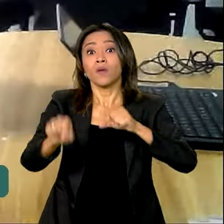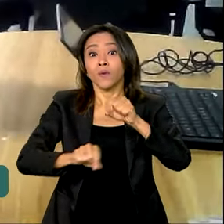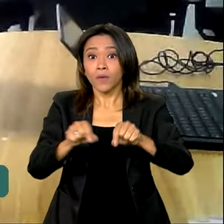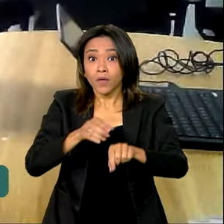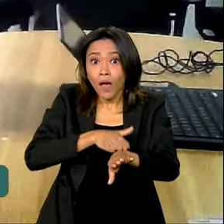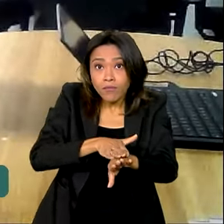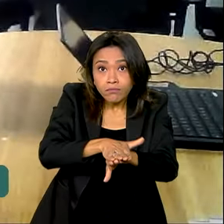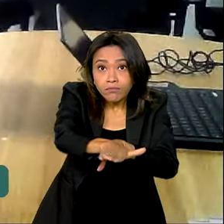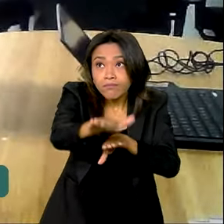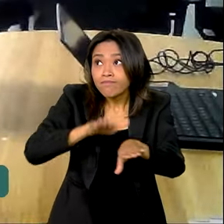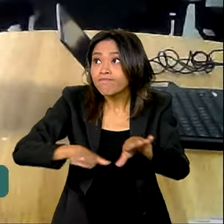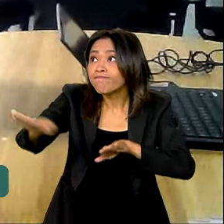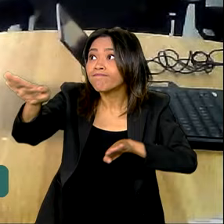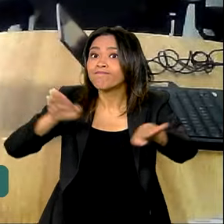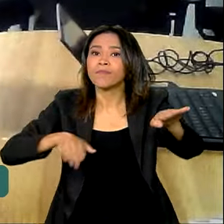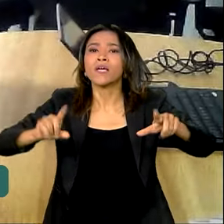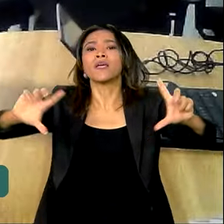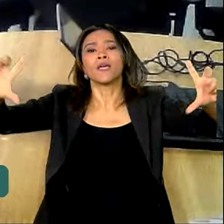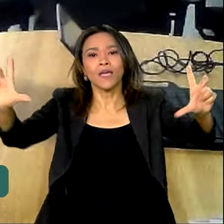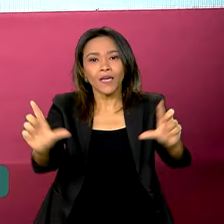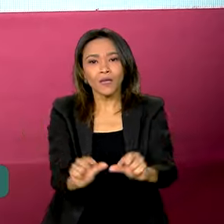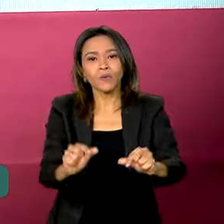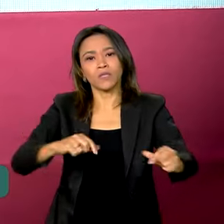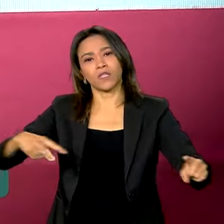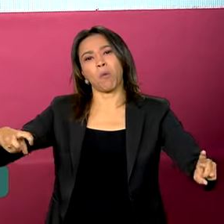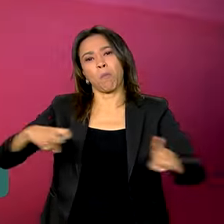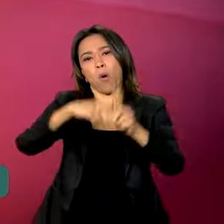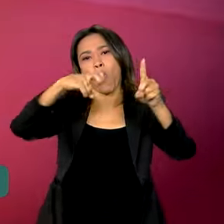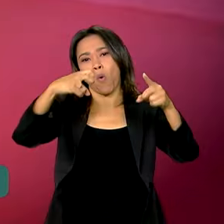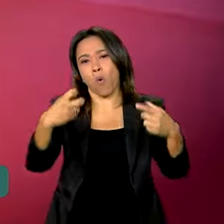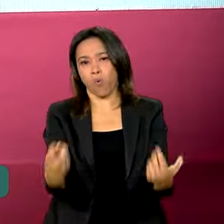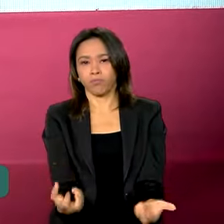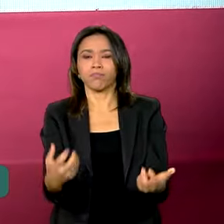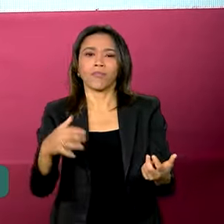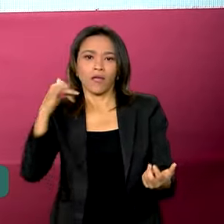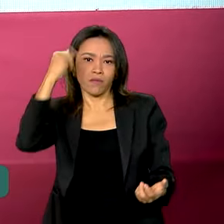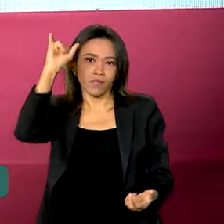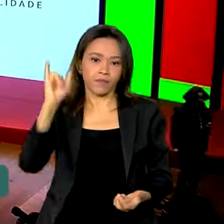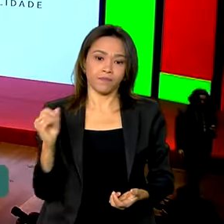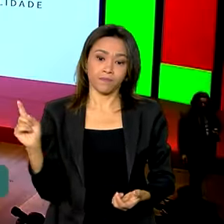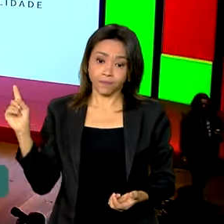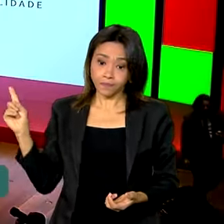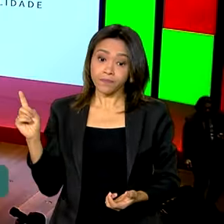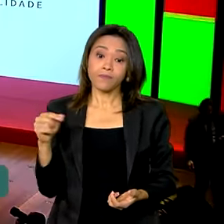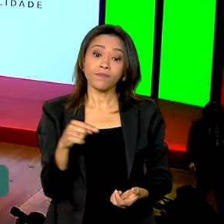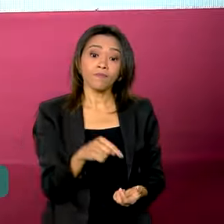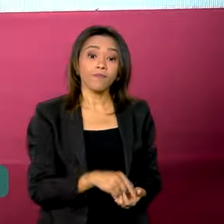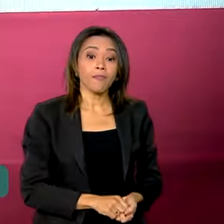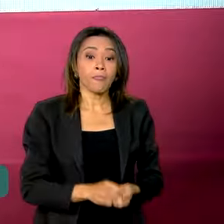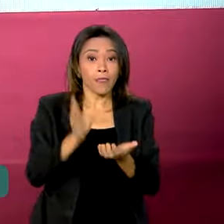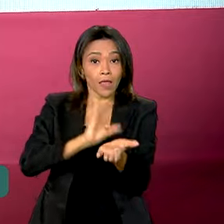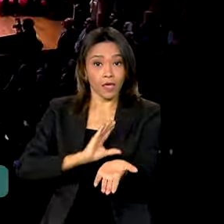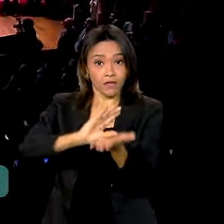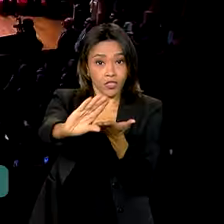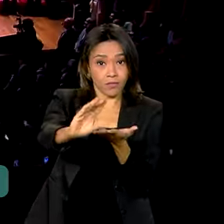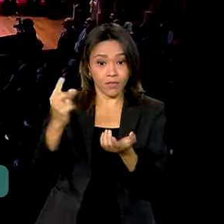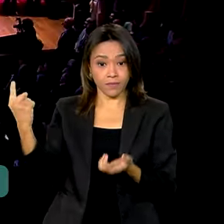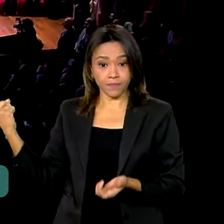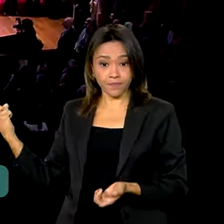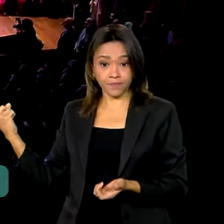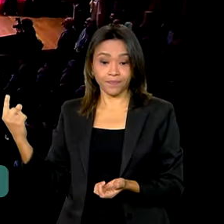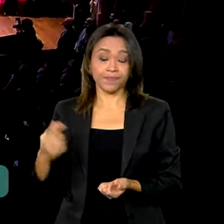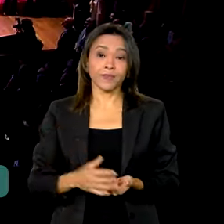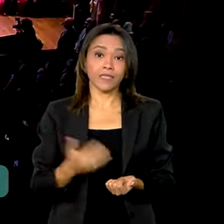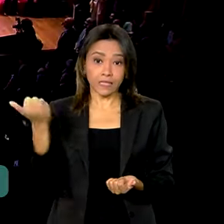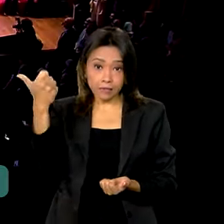rodovias, que significa redução de número de acidentes. Pensar, empregos, governar, investimento, empreender. O que está